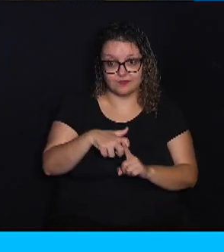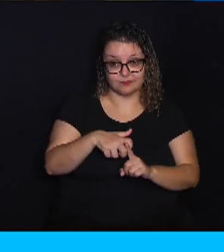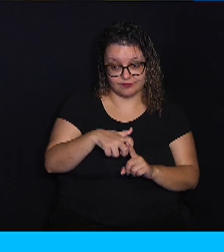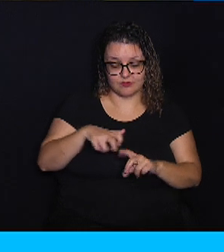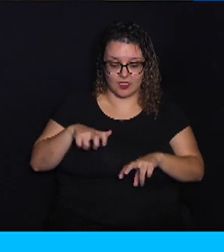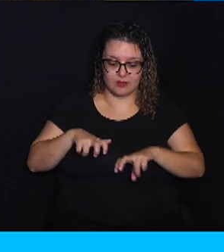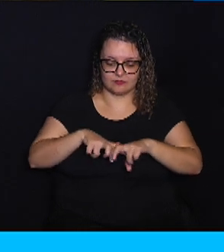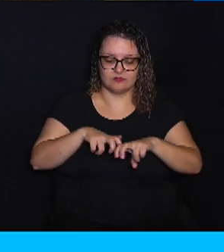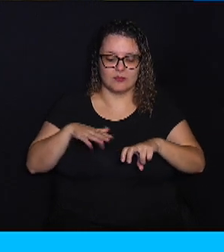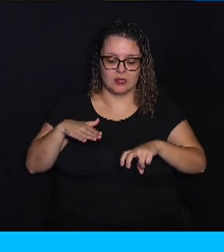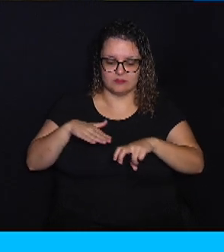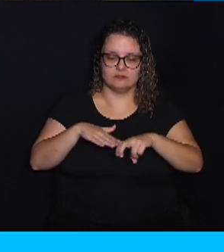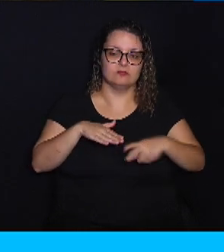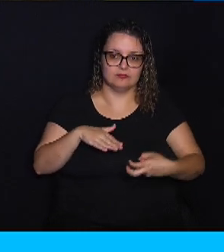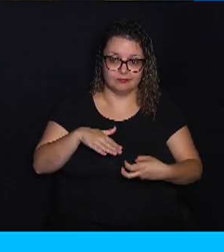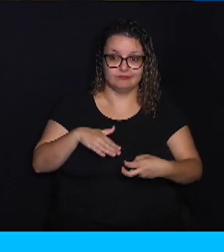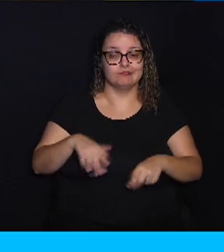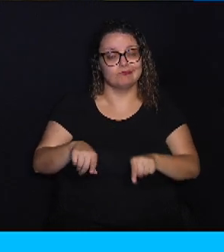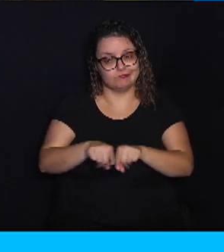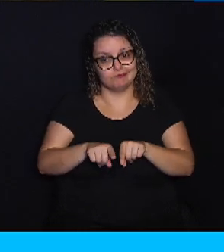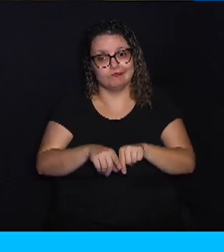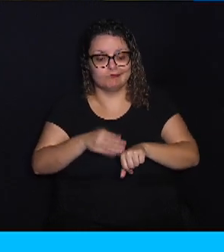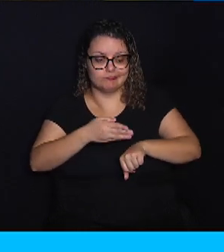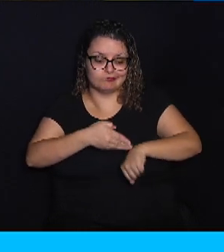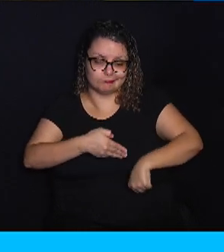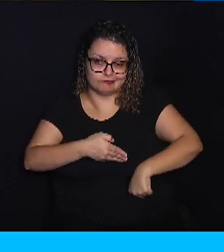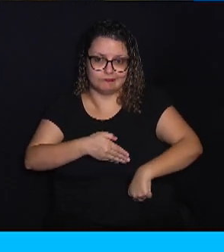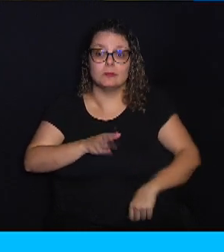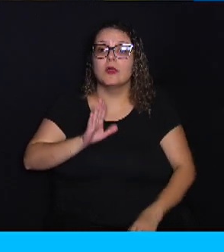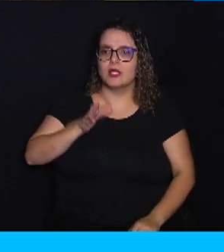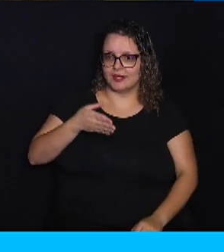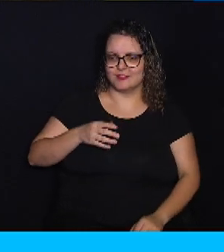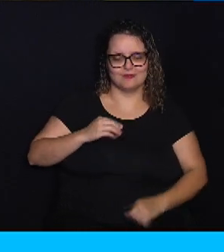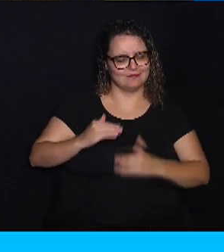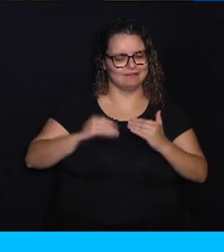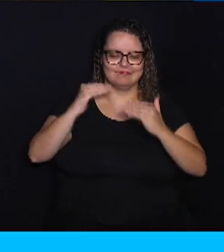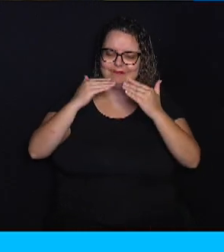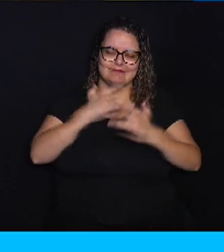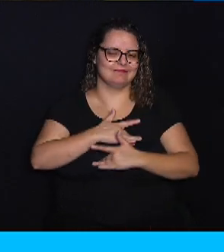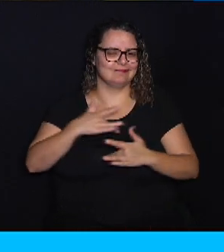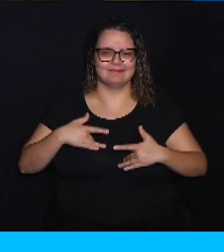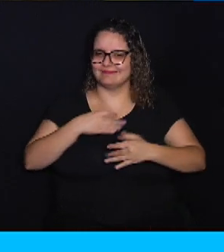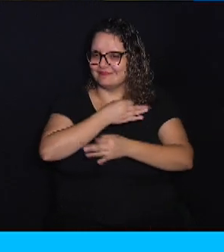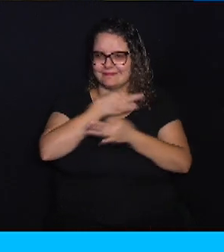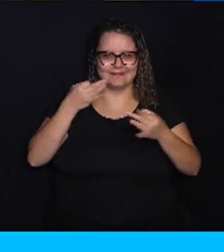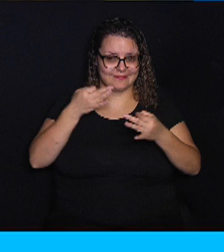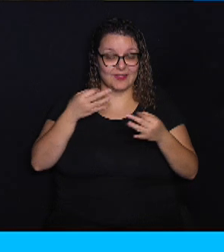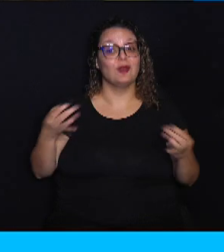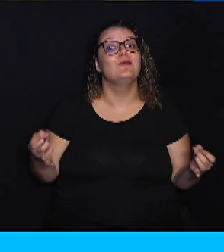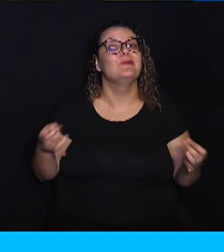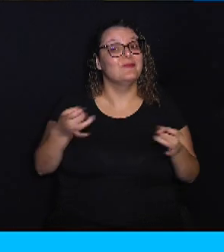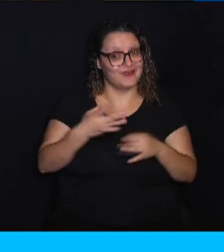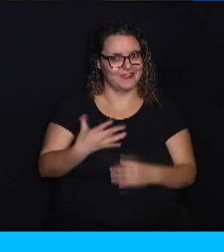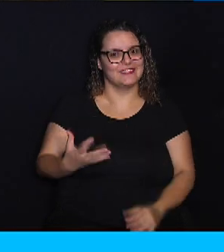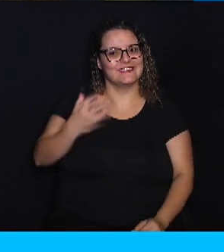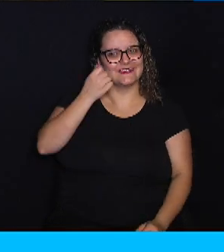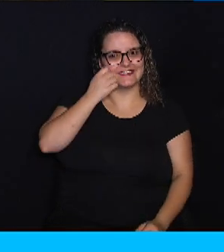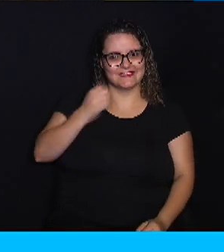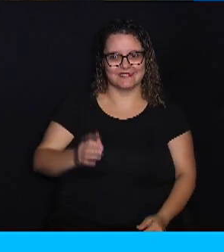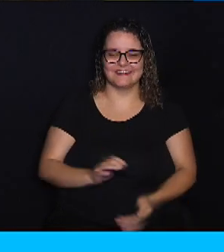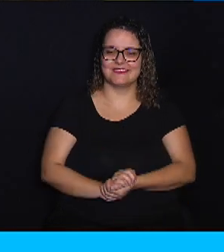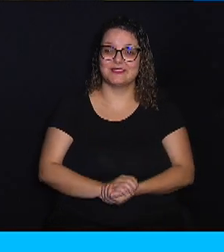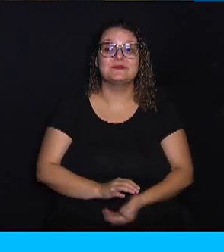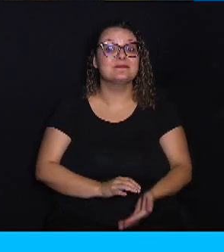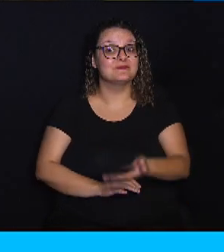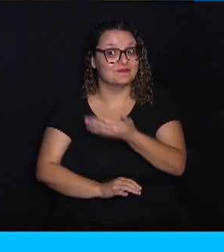precisou ter uma patinha amputada, mas já está recuperado e saudável, pronto para ser adotado. Esse